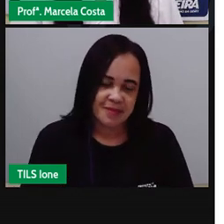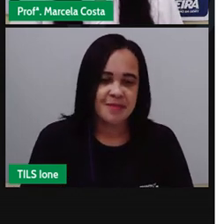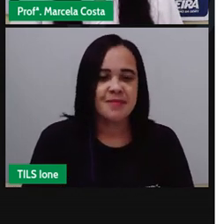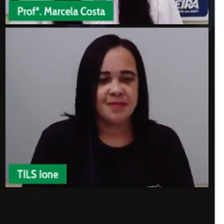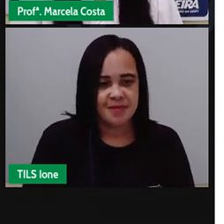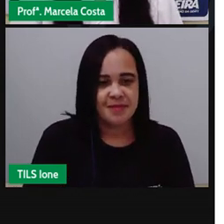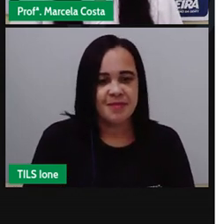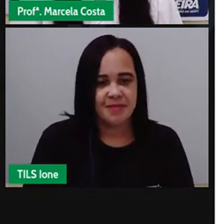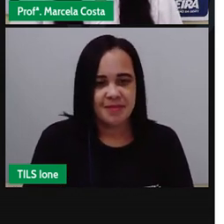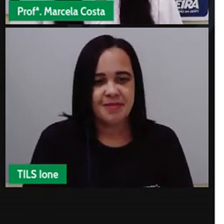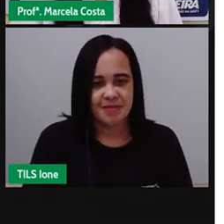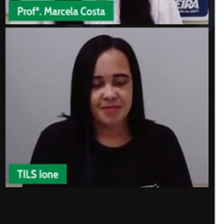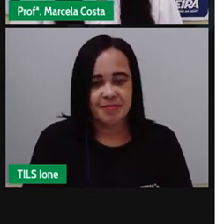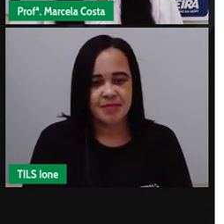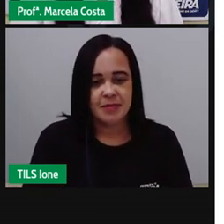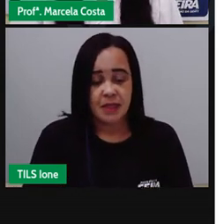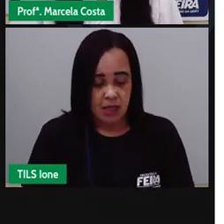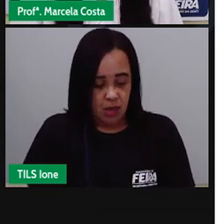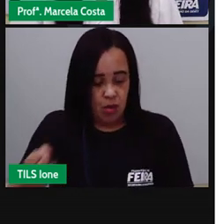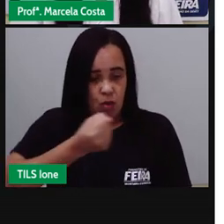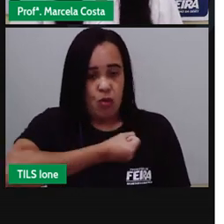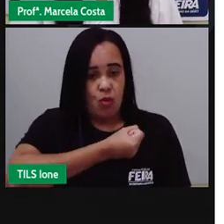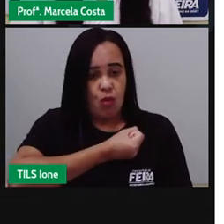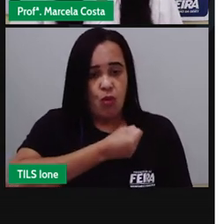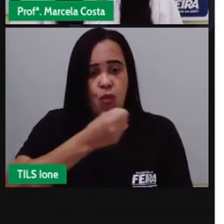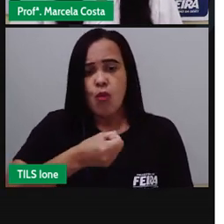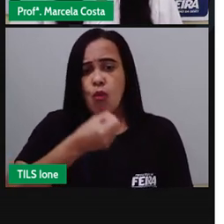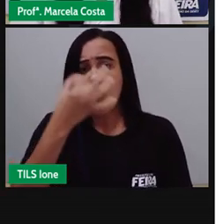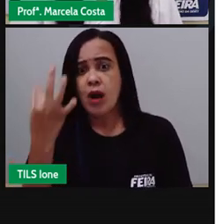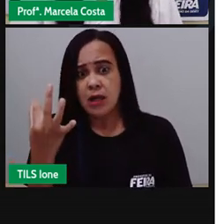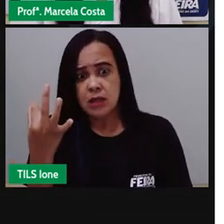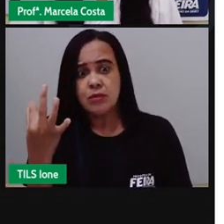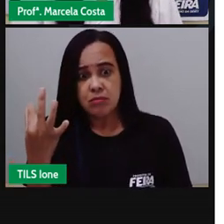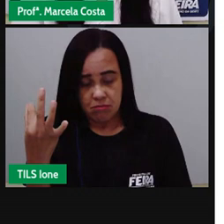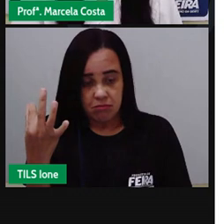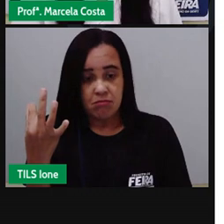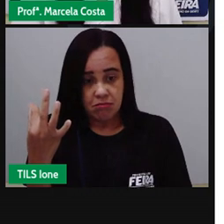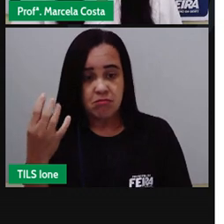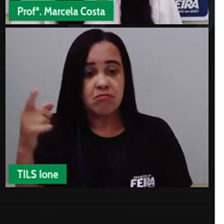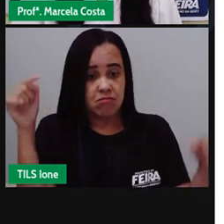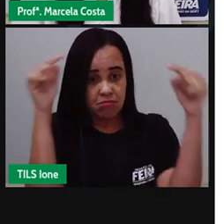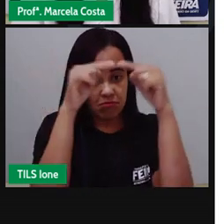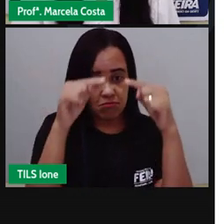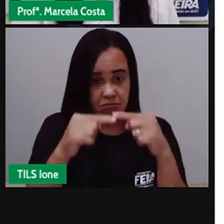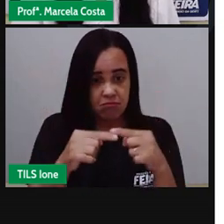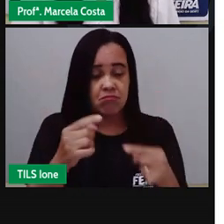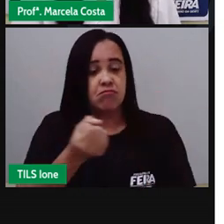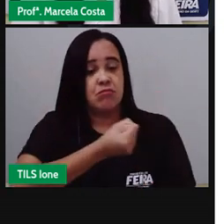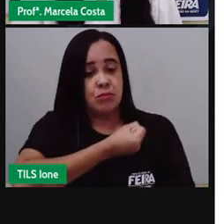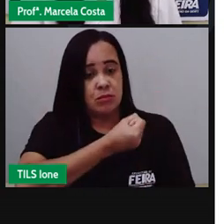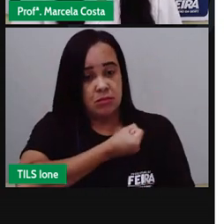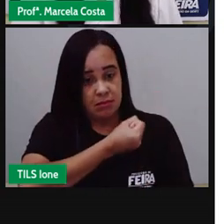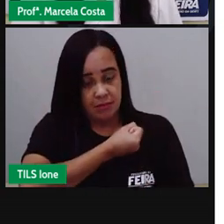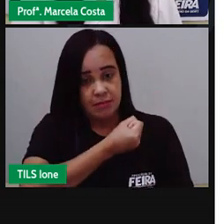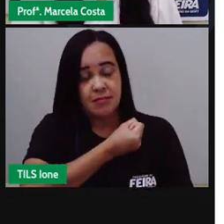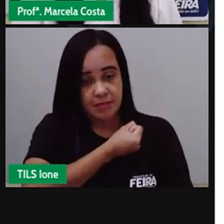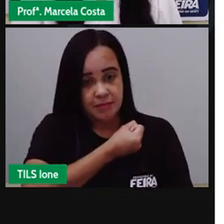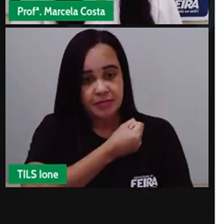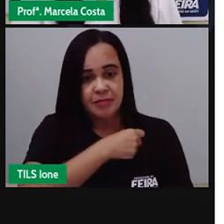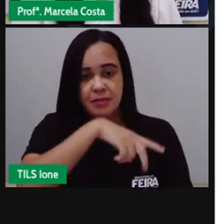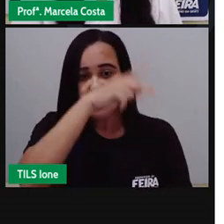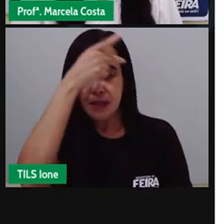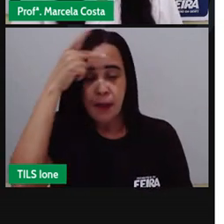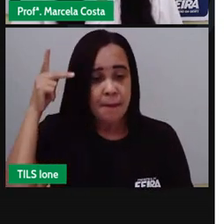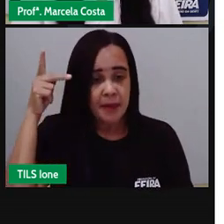a quantidade os números indicando ali a quantidade das pessoas que